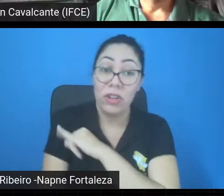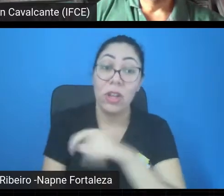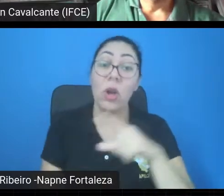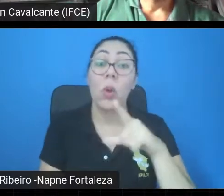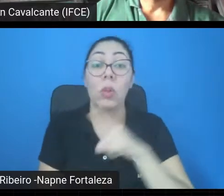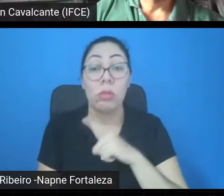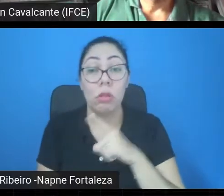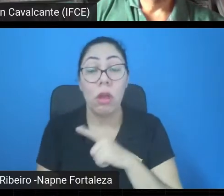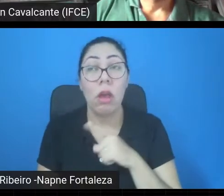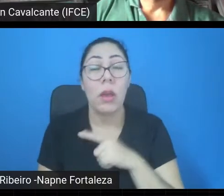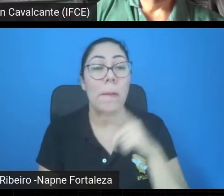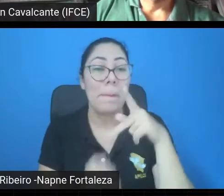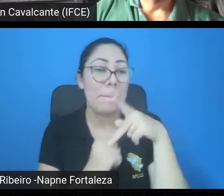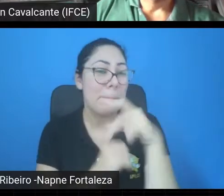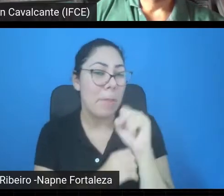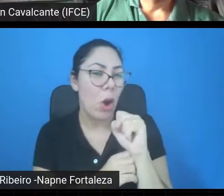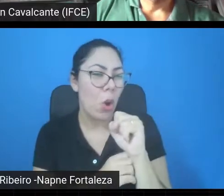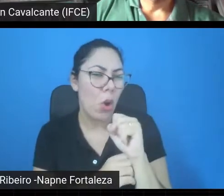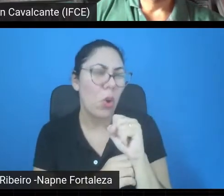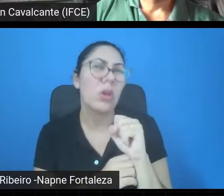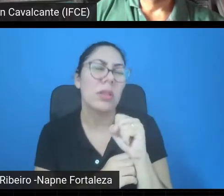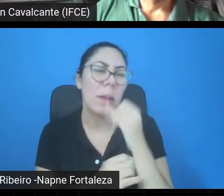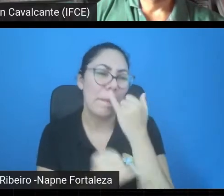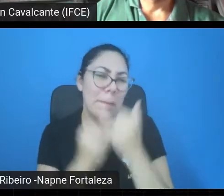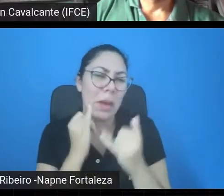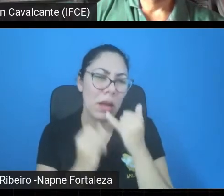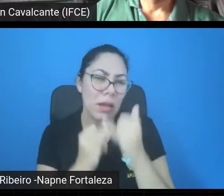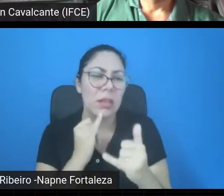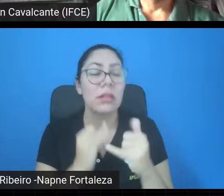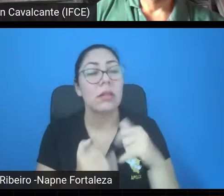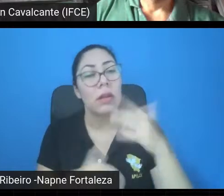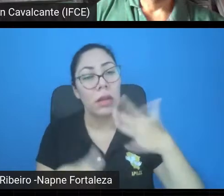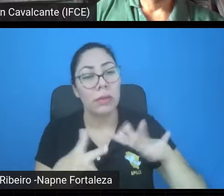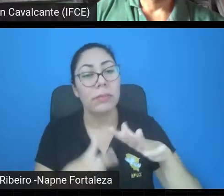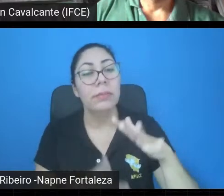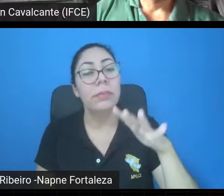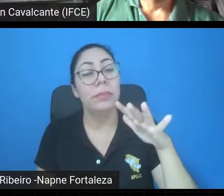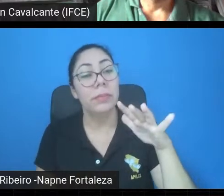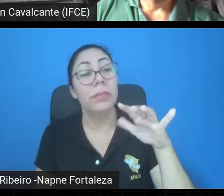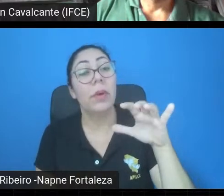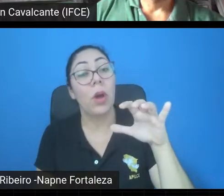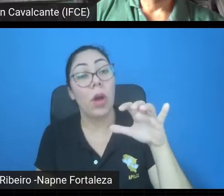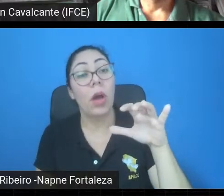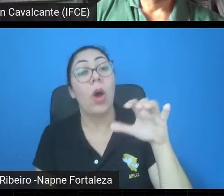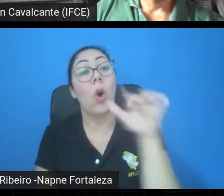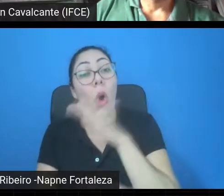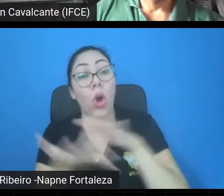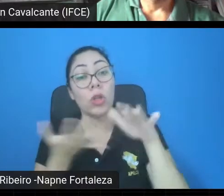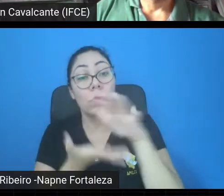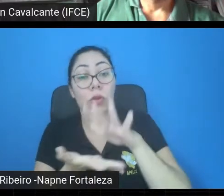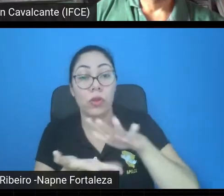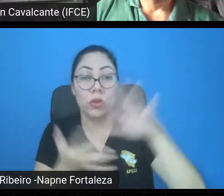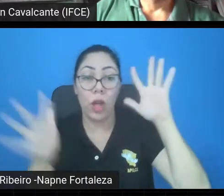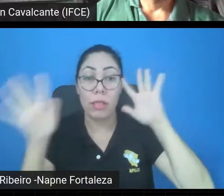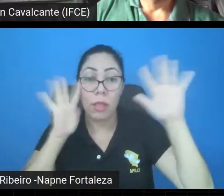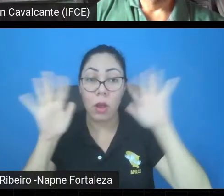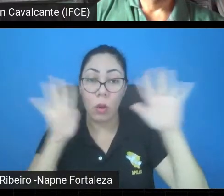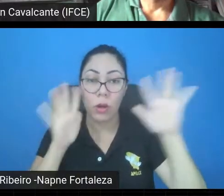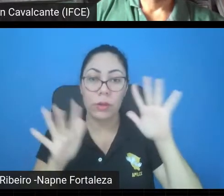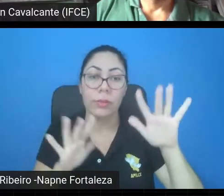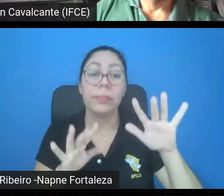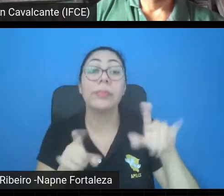uma parte mais de Cosmologia Teórica e tem a Universidade Teórica do Rio de Janeiro no Valongo e o Observatório Nacional,